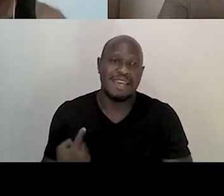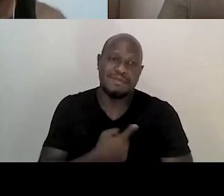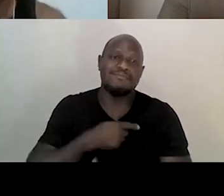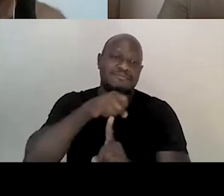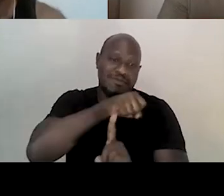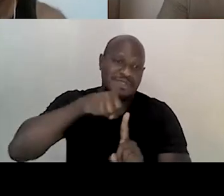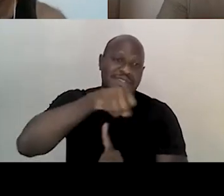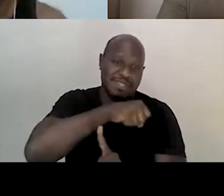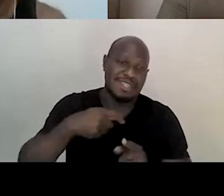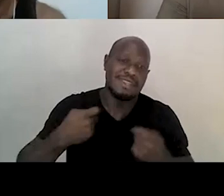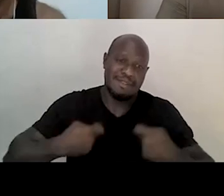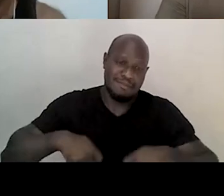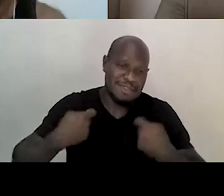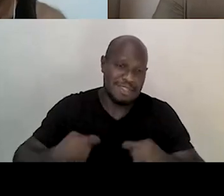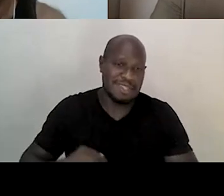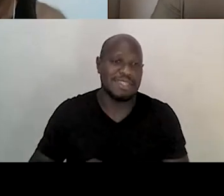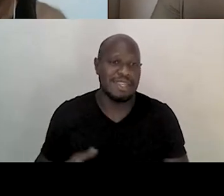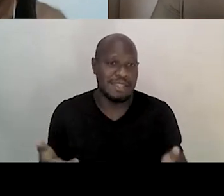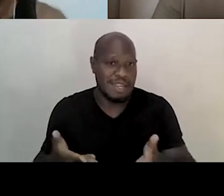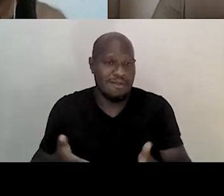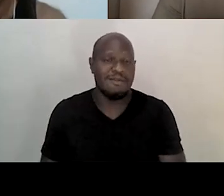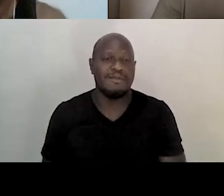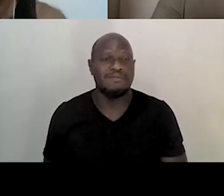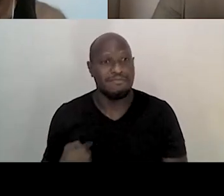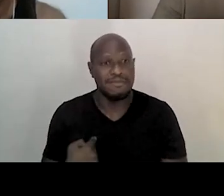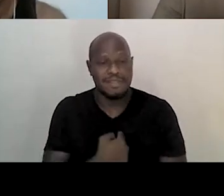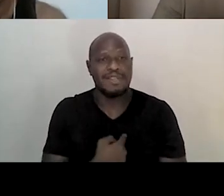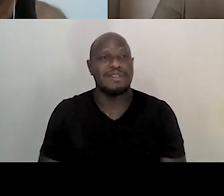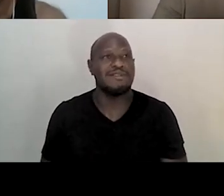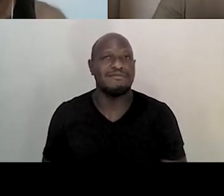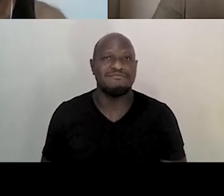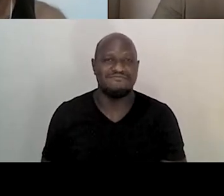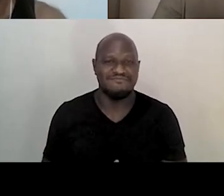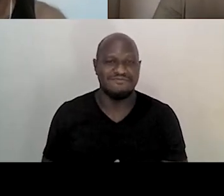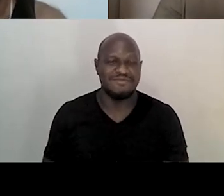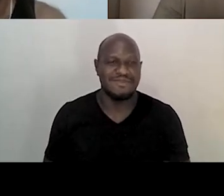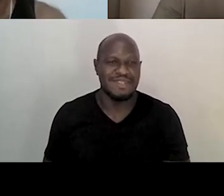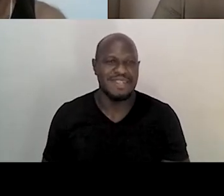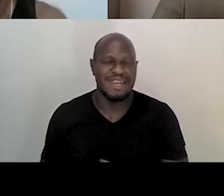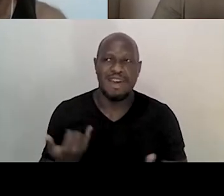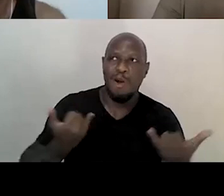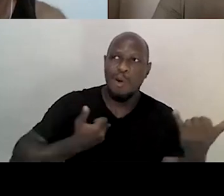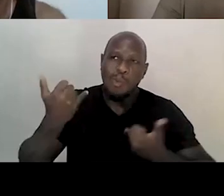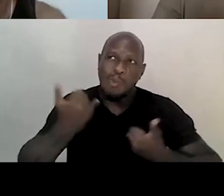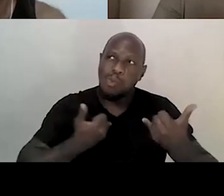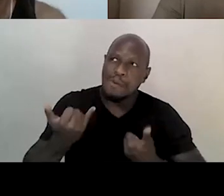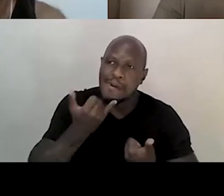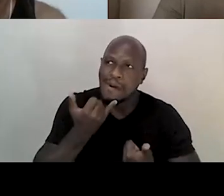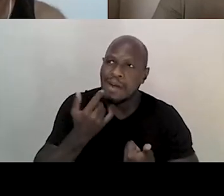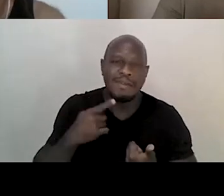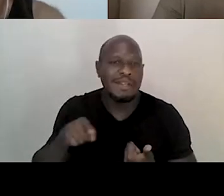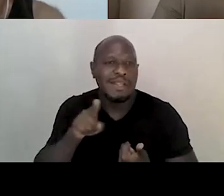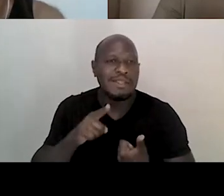necessita nesse momento. A gente escuta falar tanto de